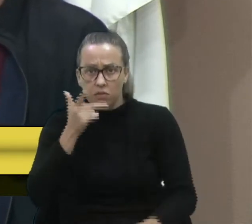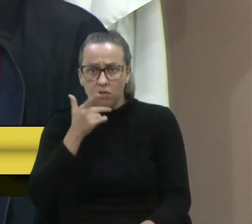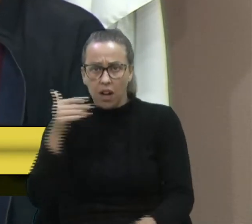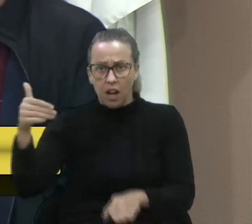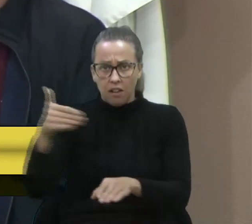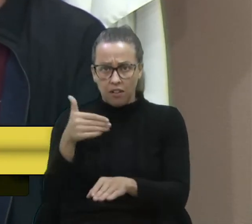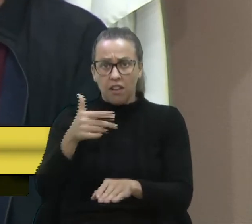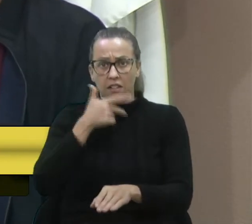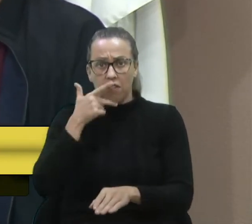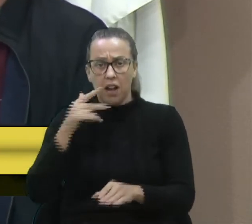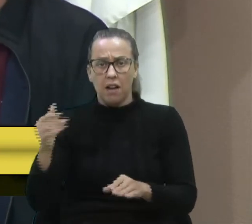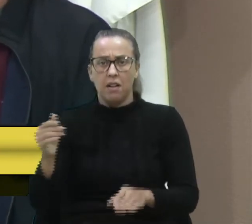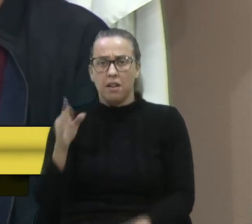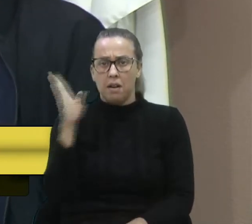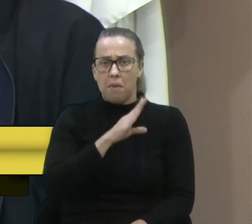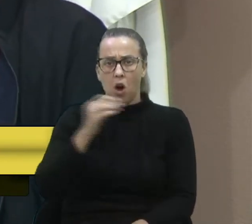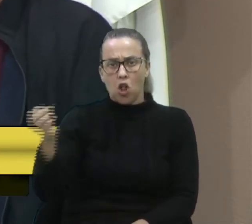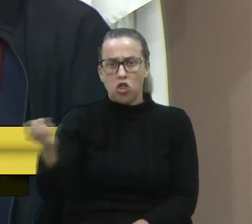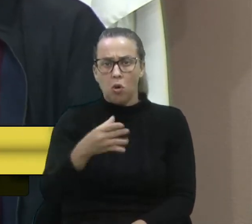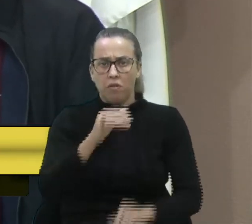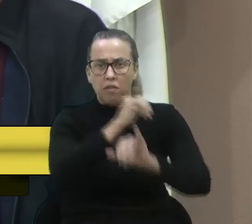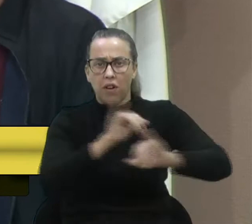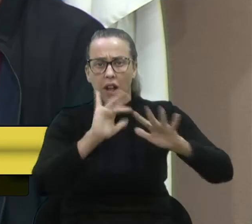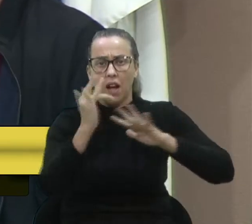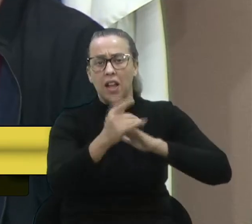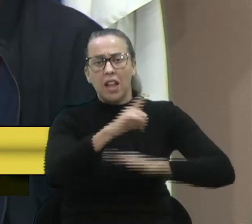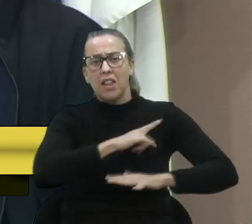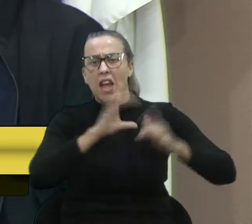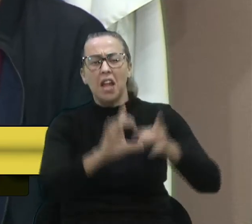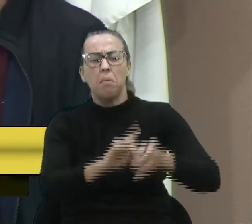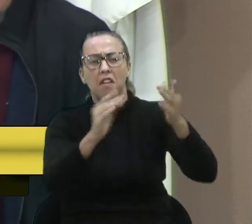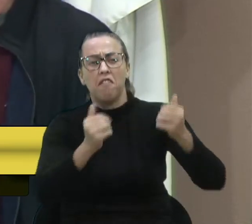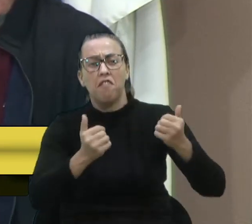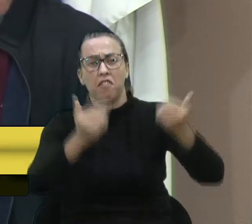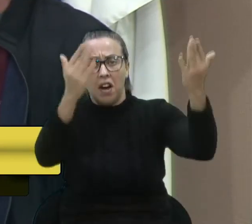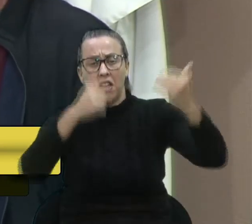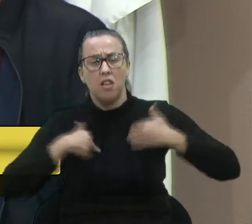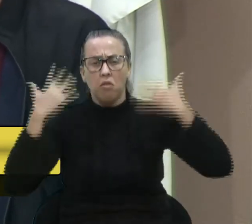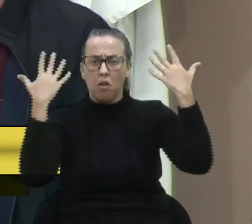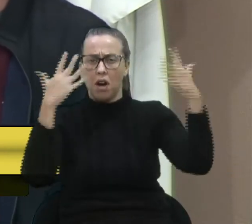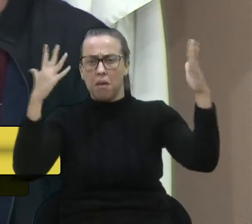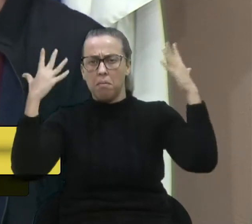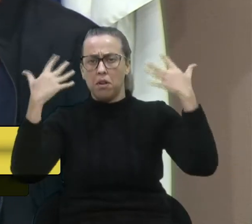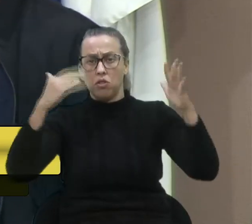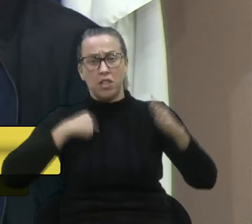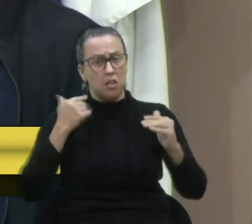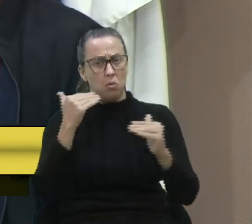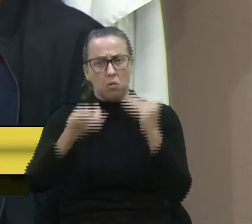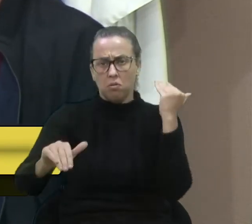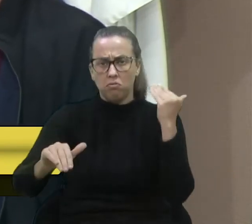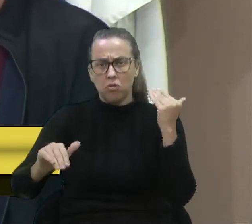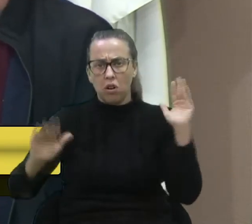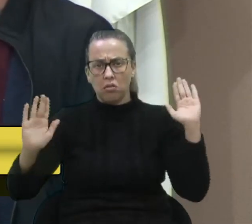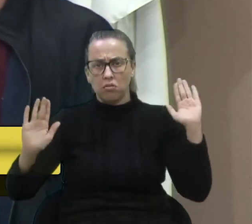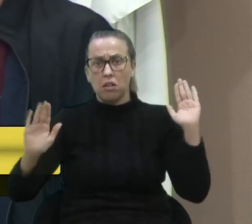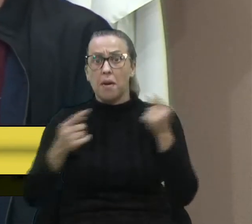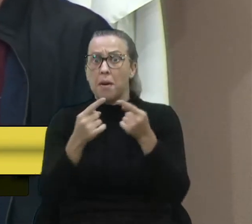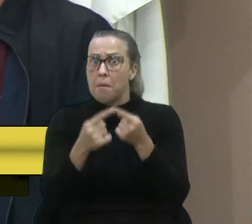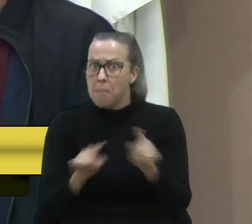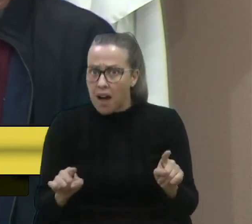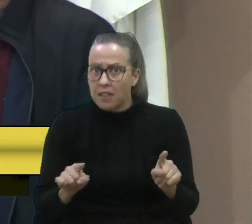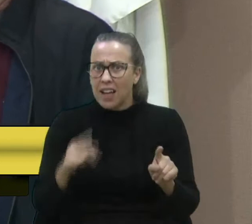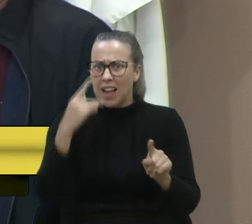É... E falar do novo, botar nas redes sociais, a senhora tem toda a liberdade e eu vou aplaudir. Mesmo que eu não concorde. Agora, esse